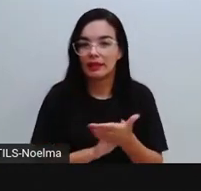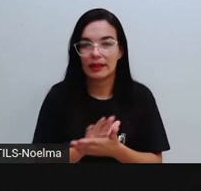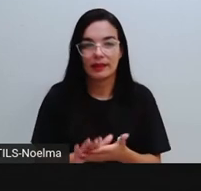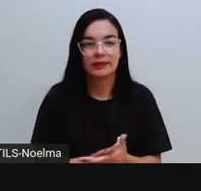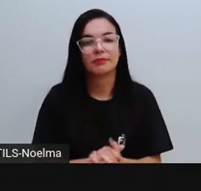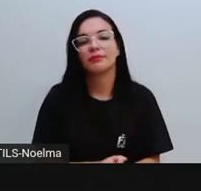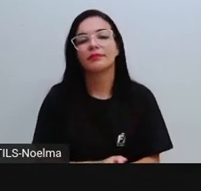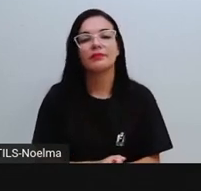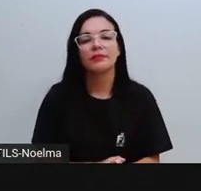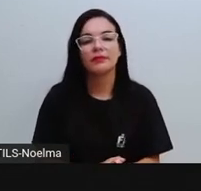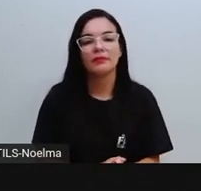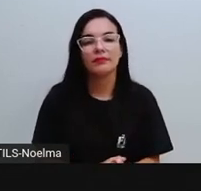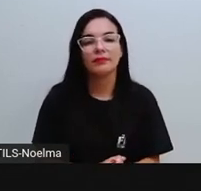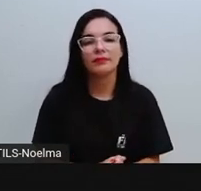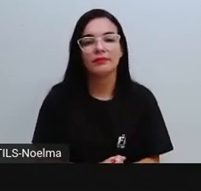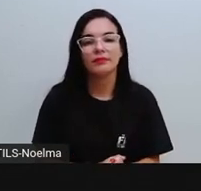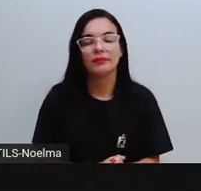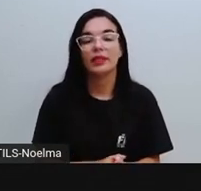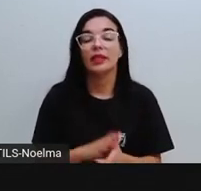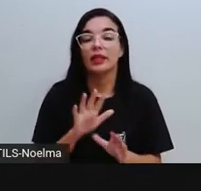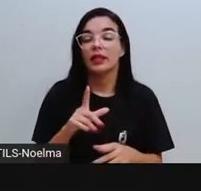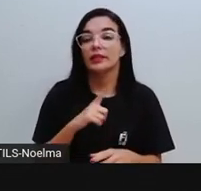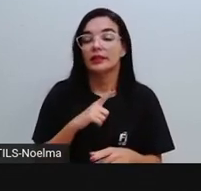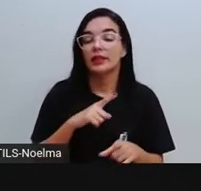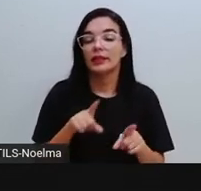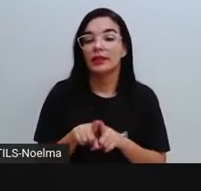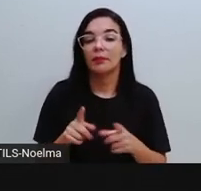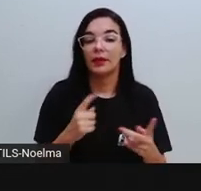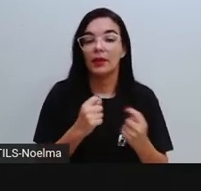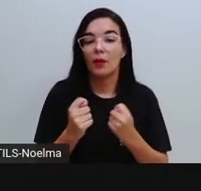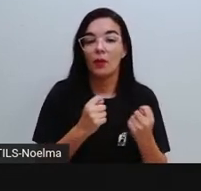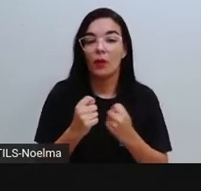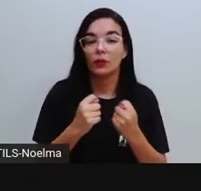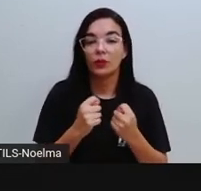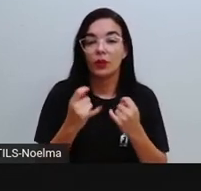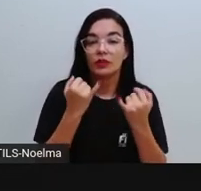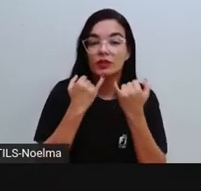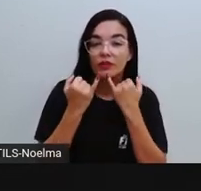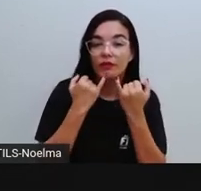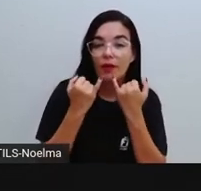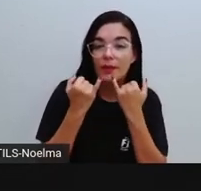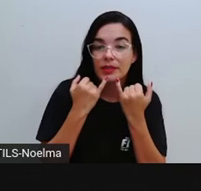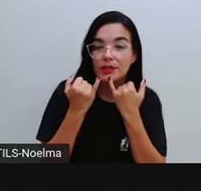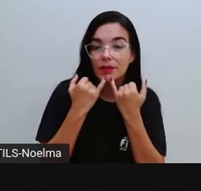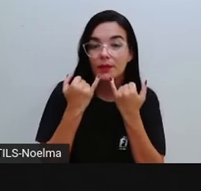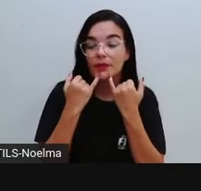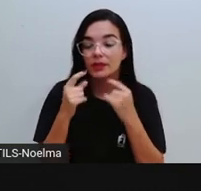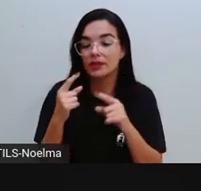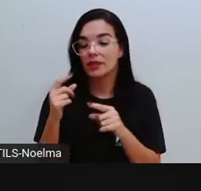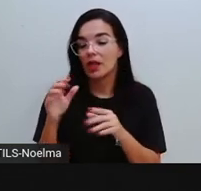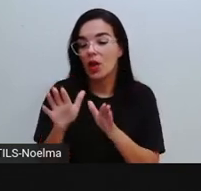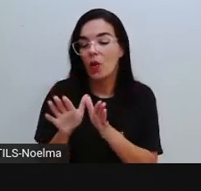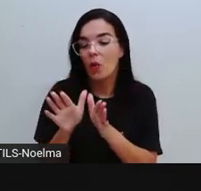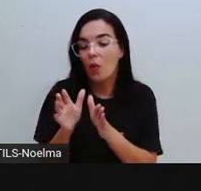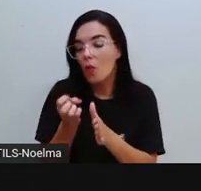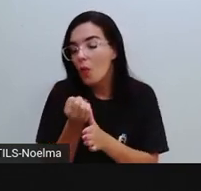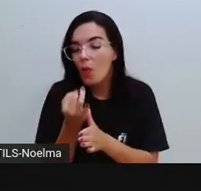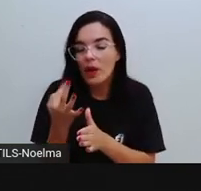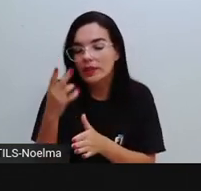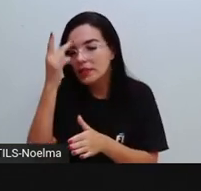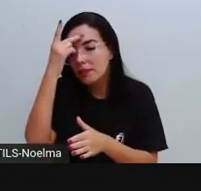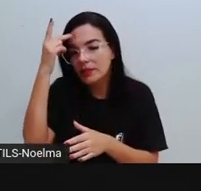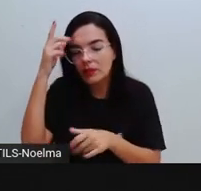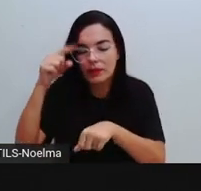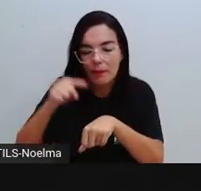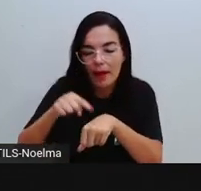controle de dados, porque tem como saber a quantidade de acessos ali, que são os cliques daquele